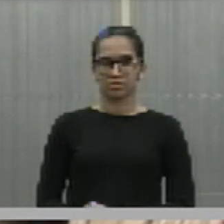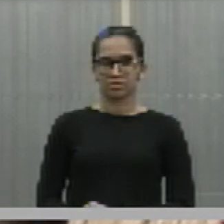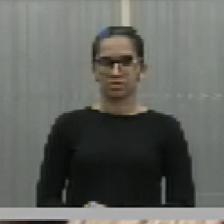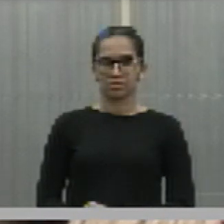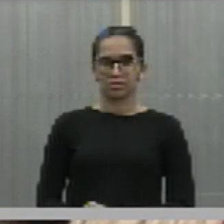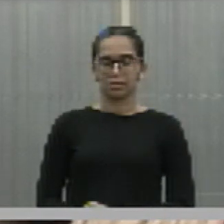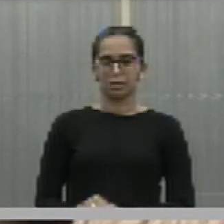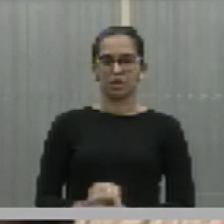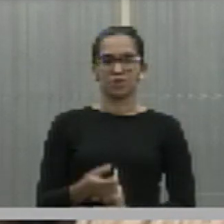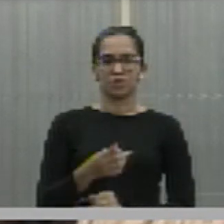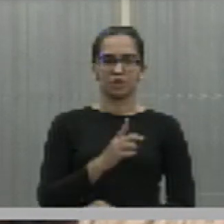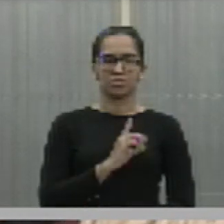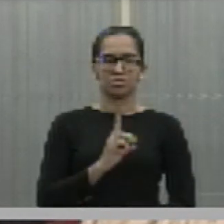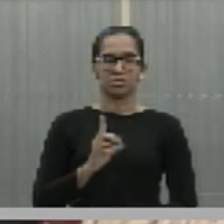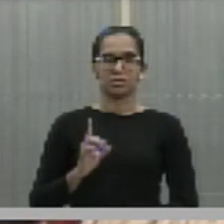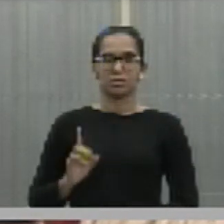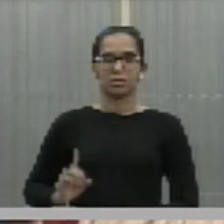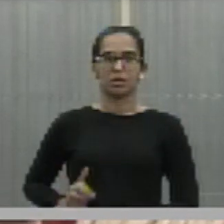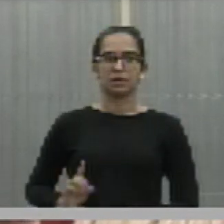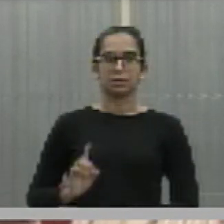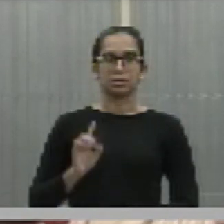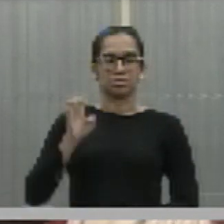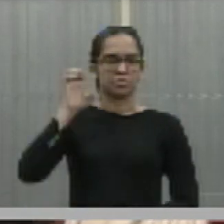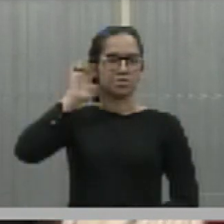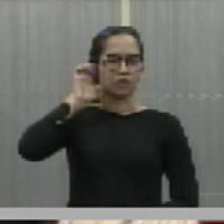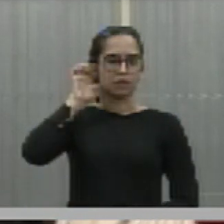Deputado Evaldo Gomes, como vota?